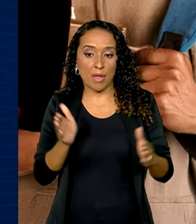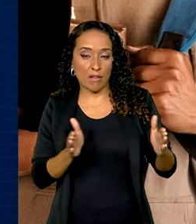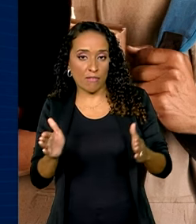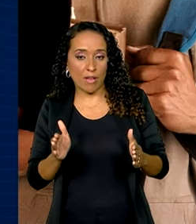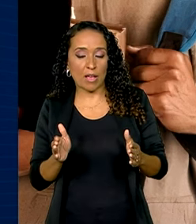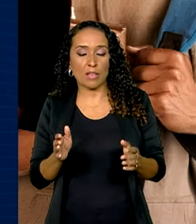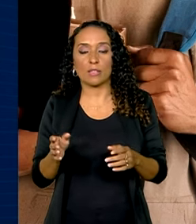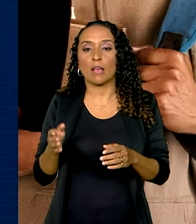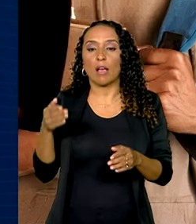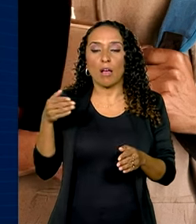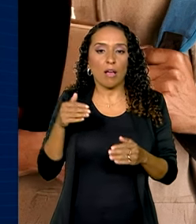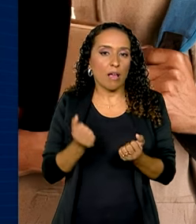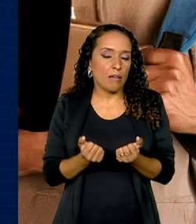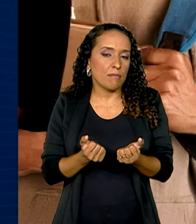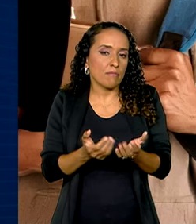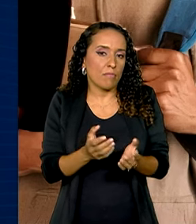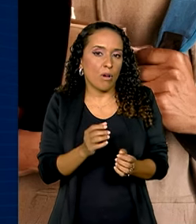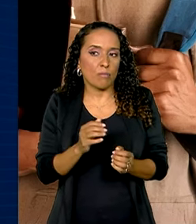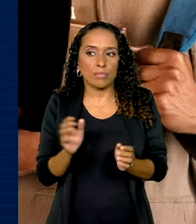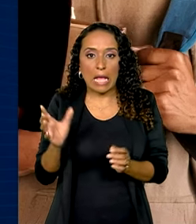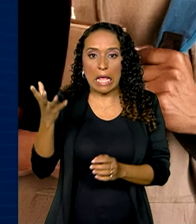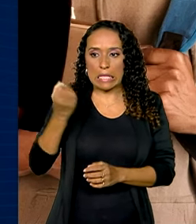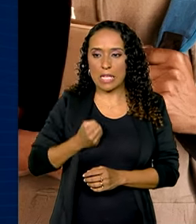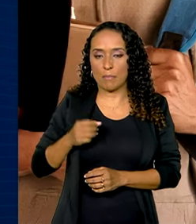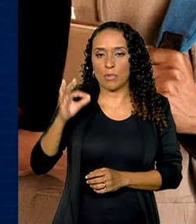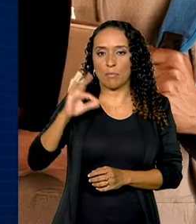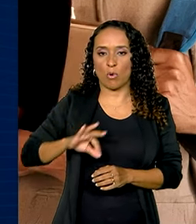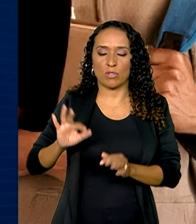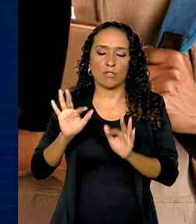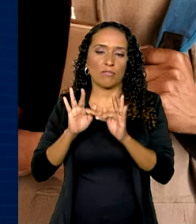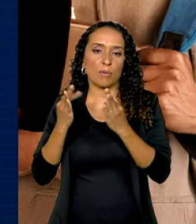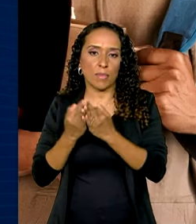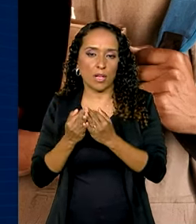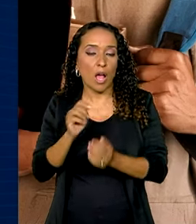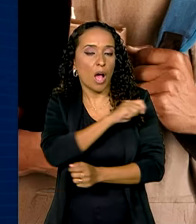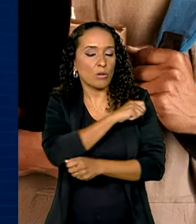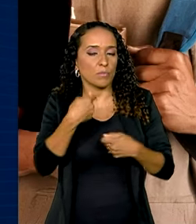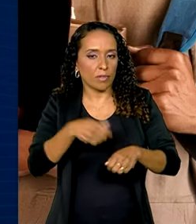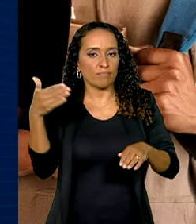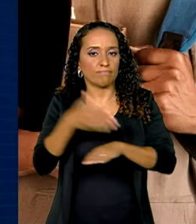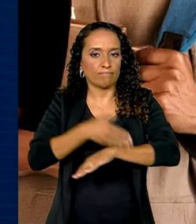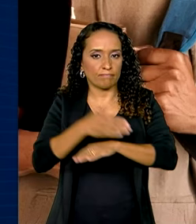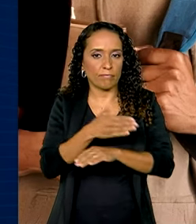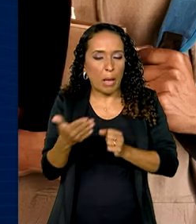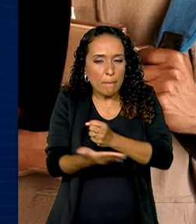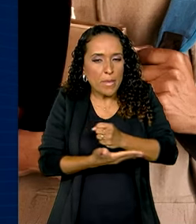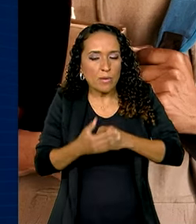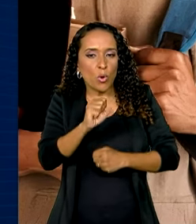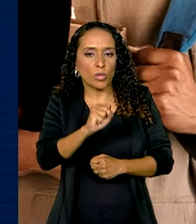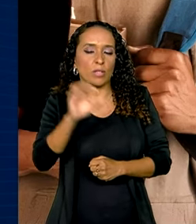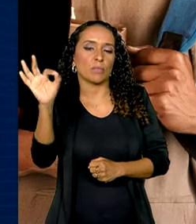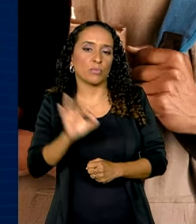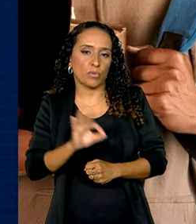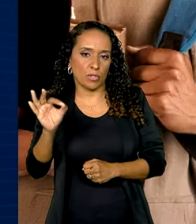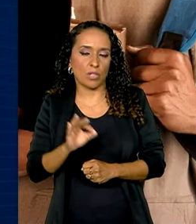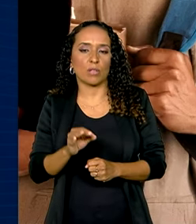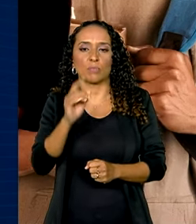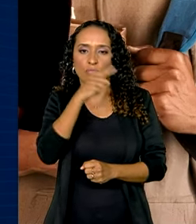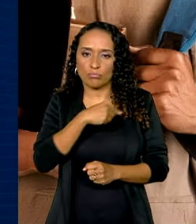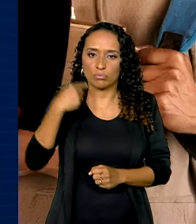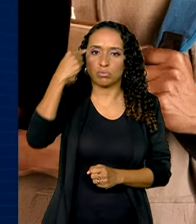serão priorizados os beneficiários do Bolsa Família. O aluno precisa ter frequência mínima de 80% das horas